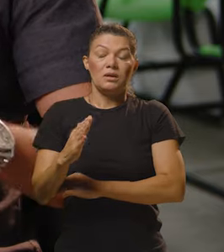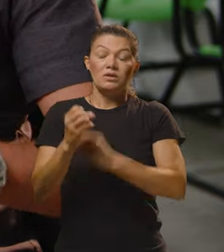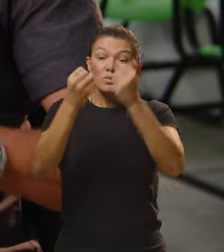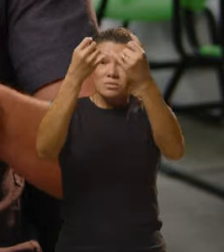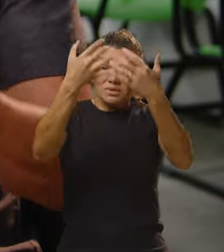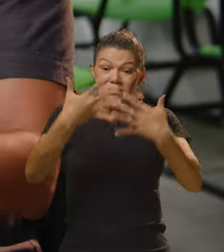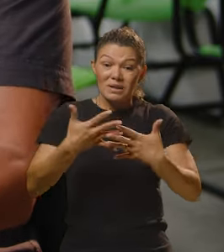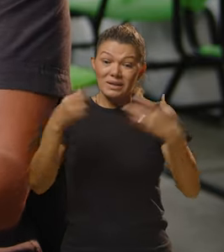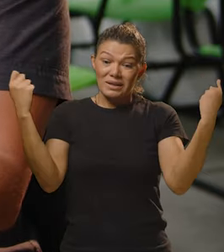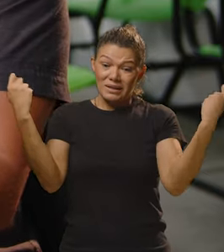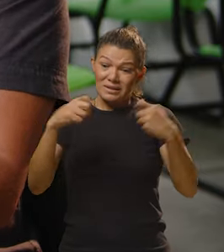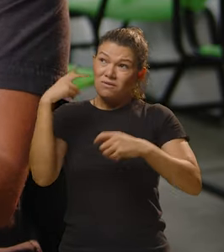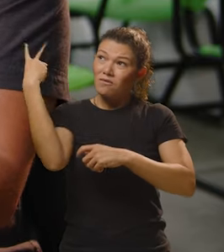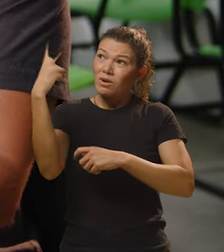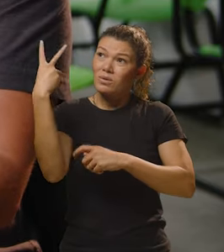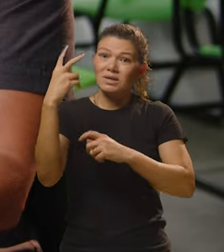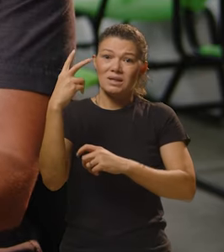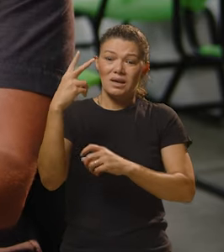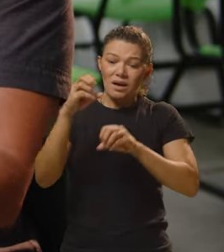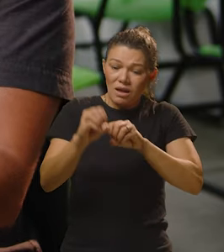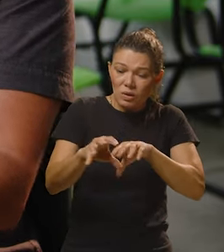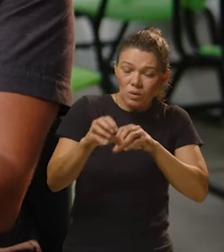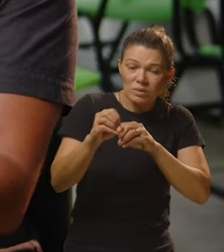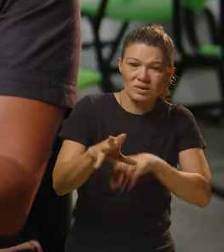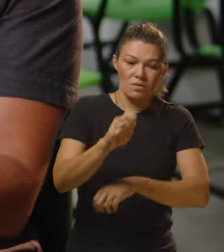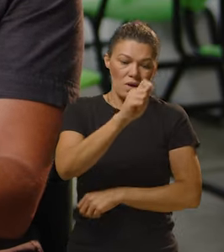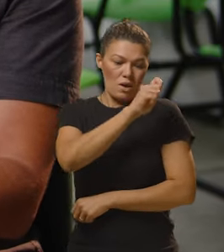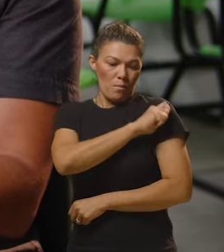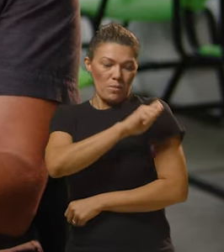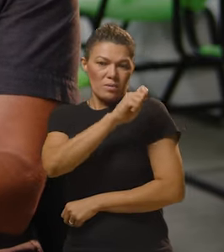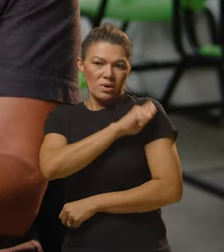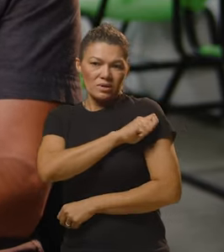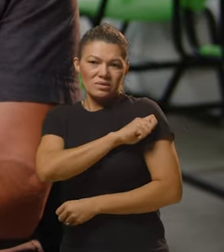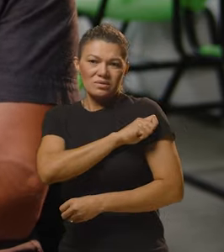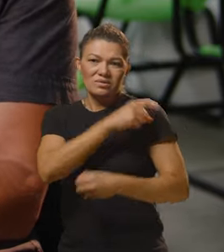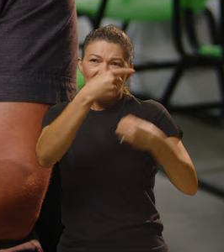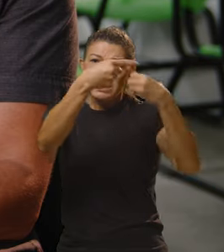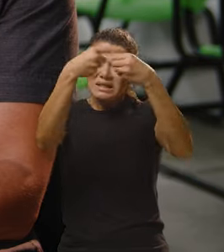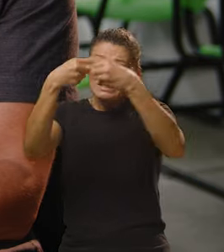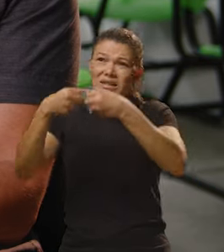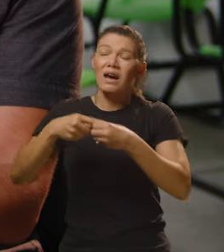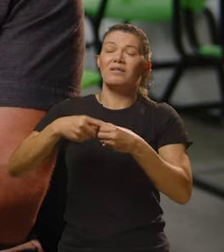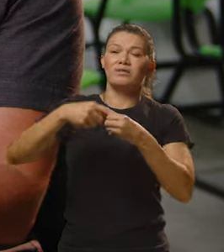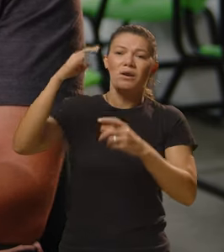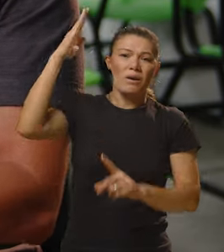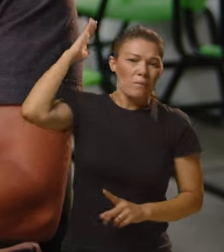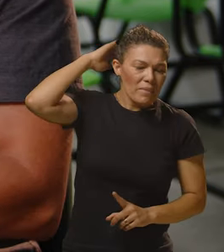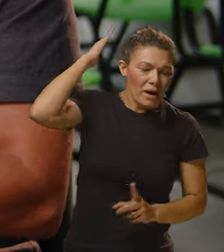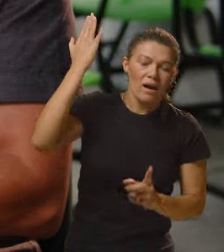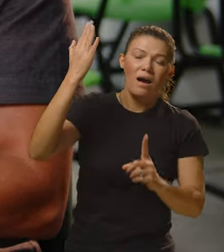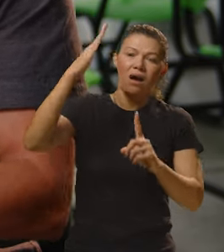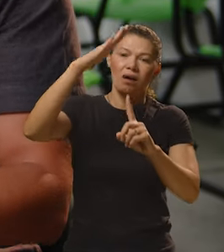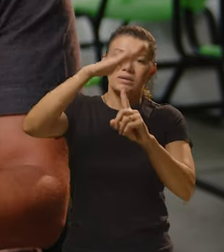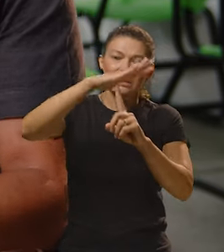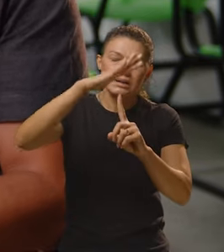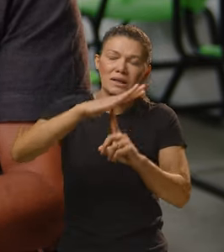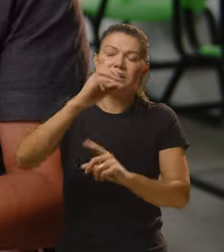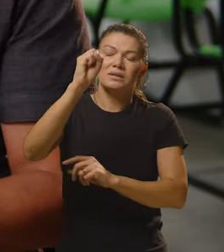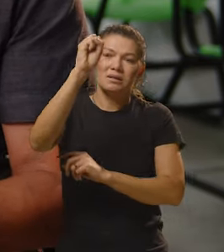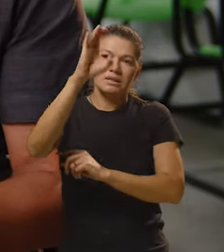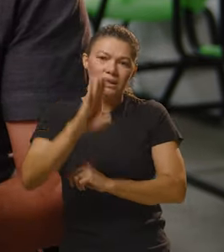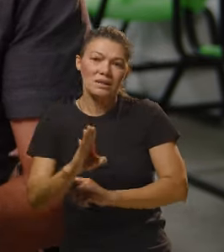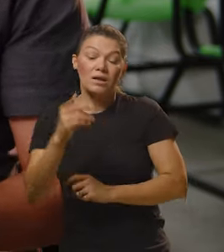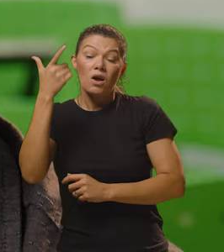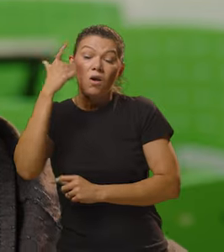estou dizendo que é necessário valorizar a educação para que aquele aluno que está lá no interior do Pará, ou no interior de Santa Catarina